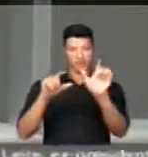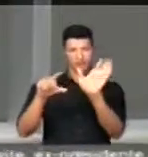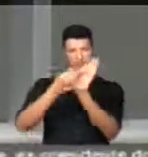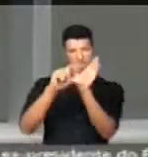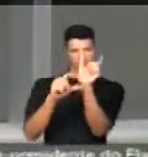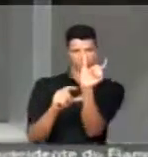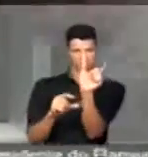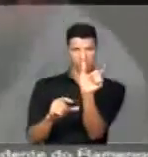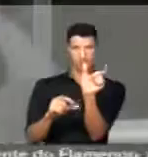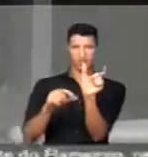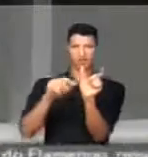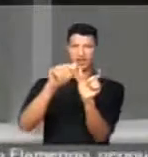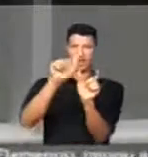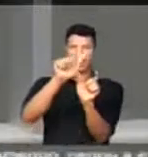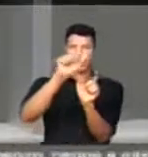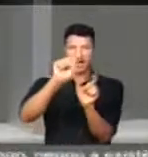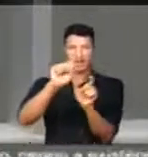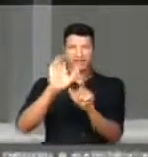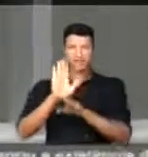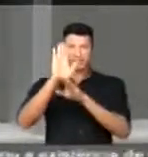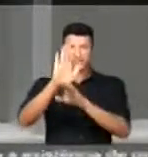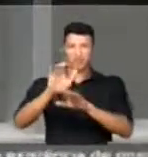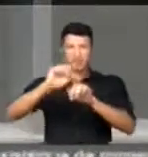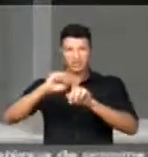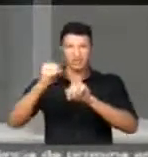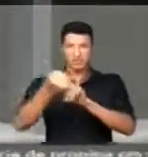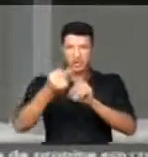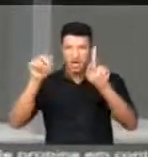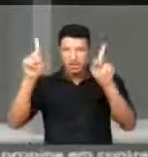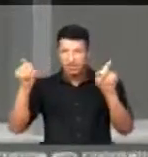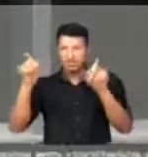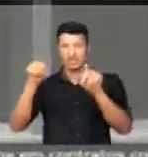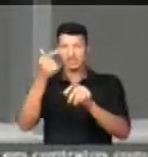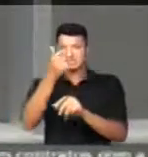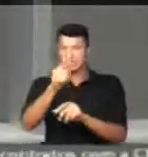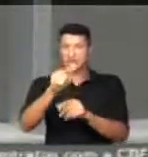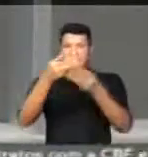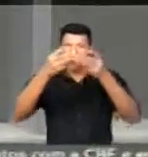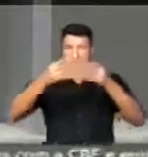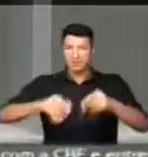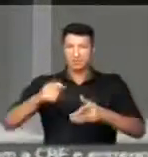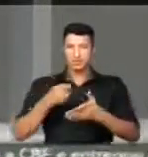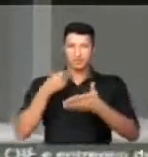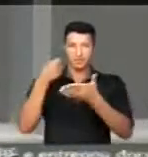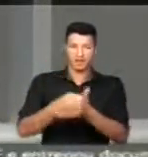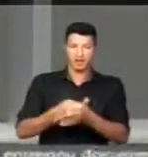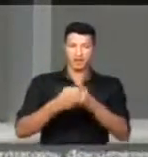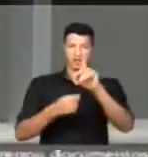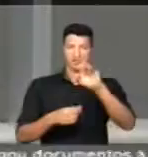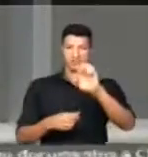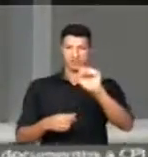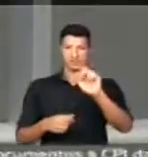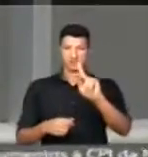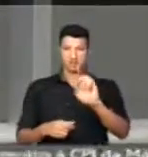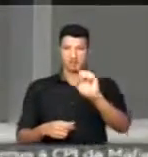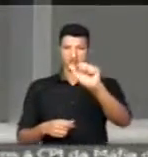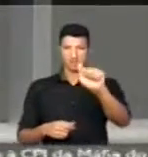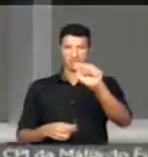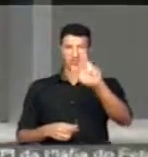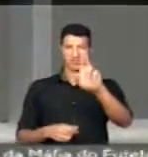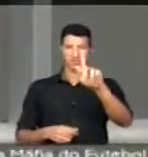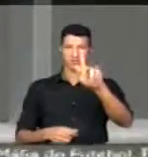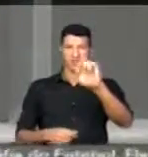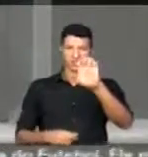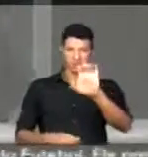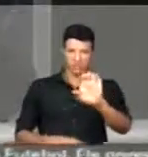as contribuições sociais sem prejuízo do pagamento de despesas do regime geral